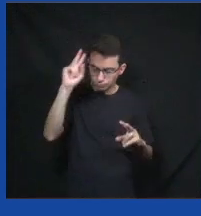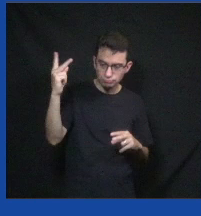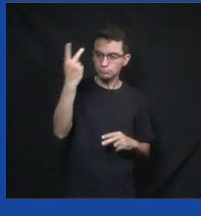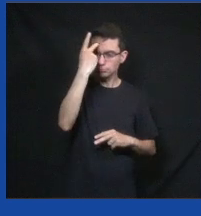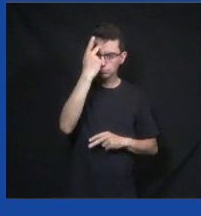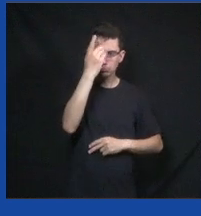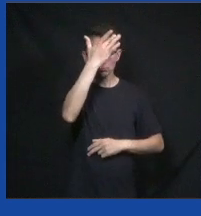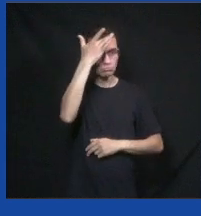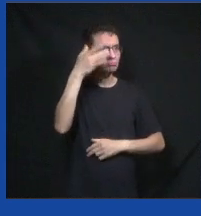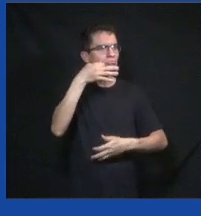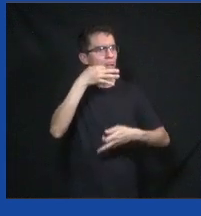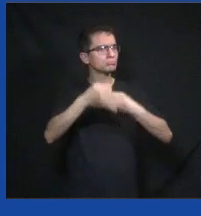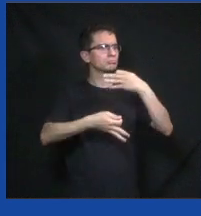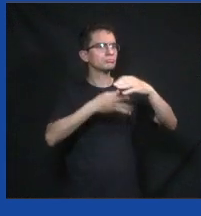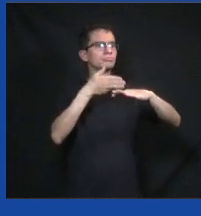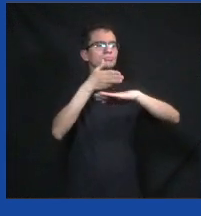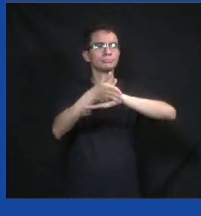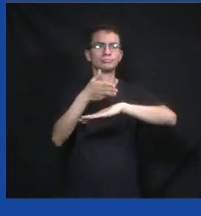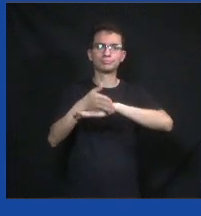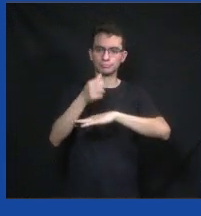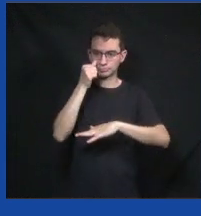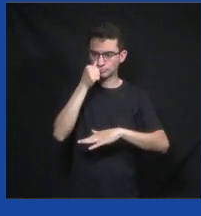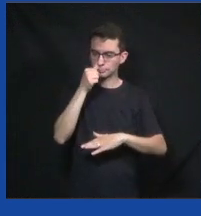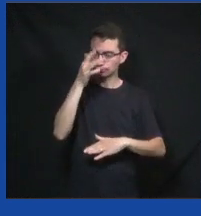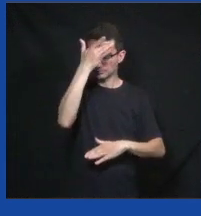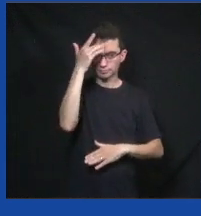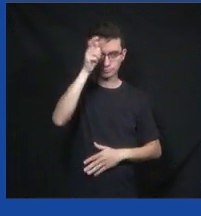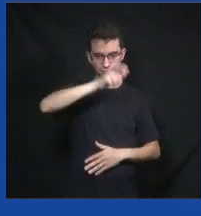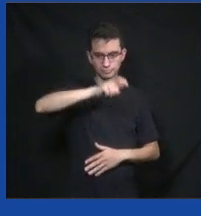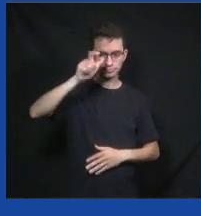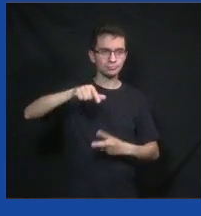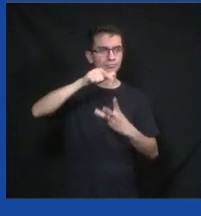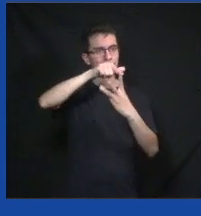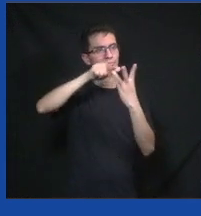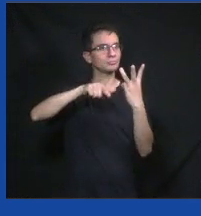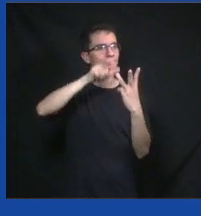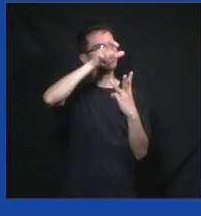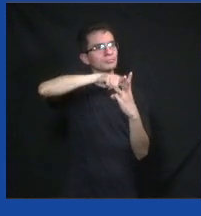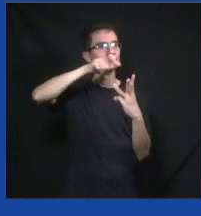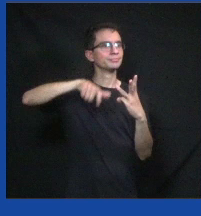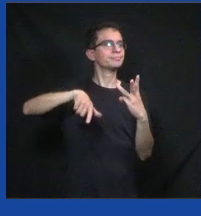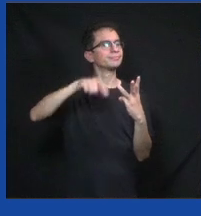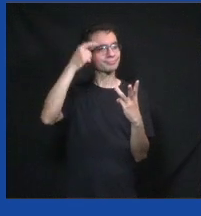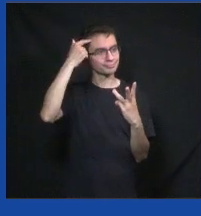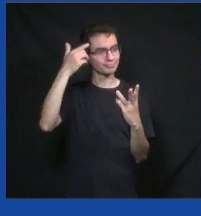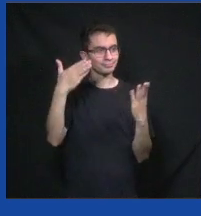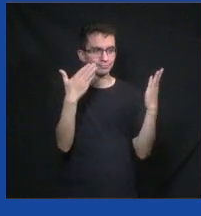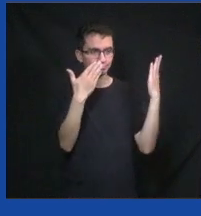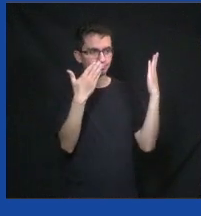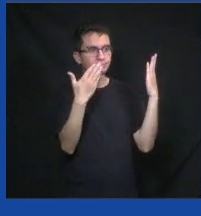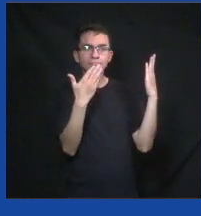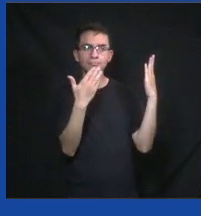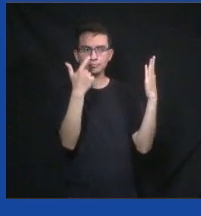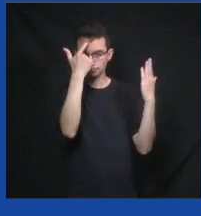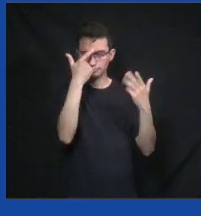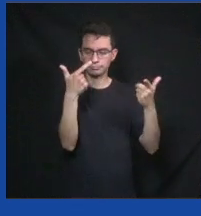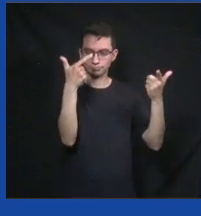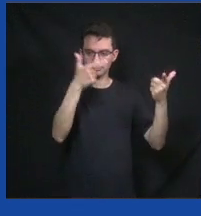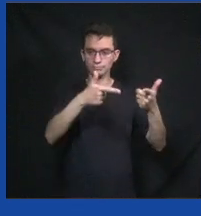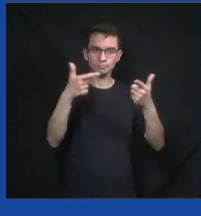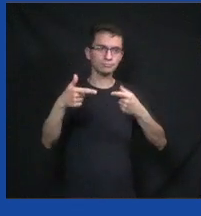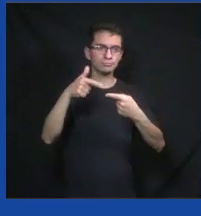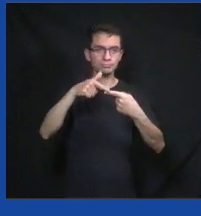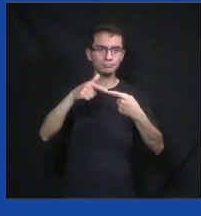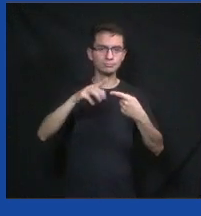Aqui eu trago três pessoas. O Leonardo, Araújo, o Ed, o Carlos Martins, são três usuários do Colab em três cidades diferentes, em Teresina,